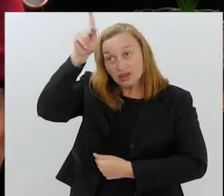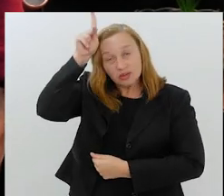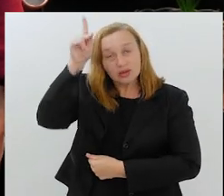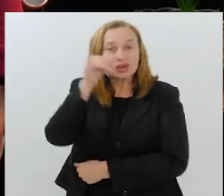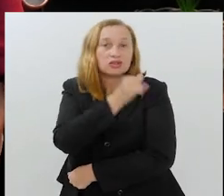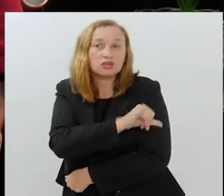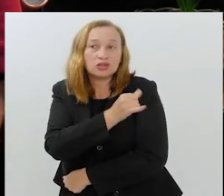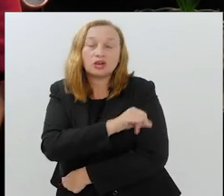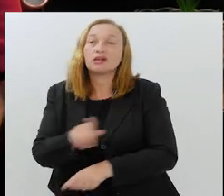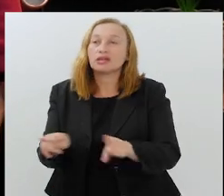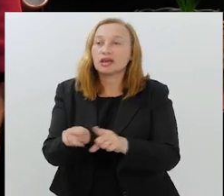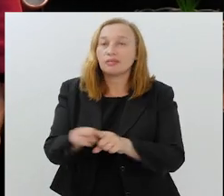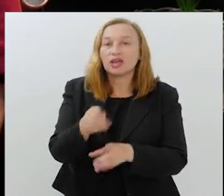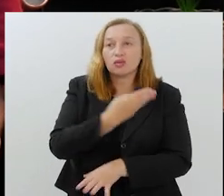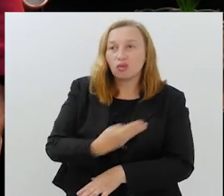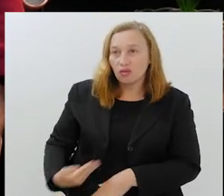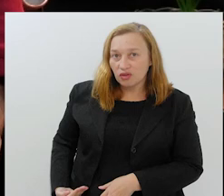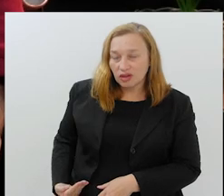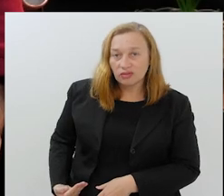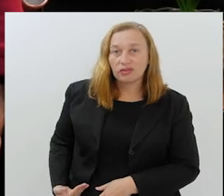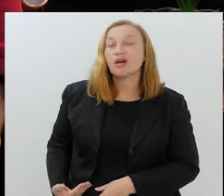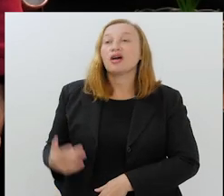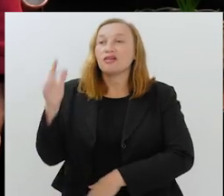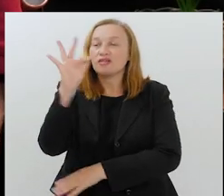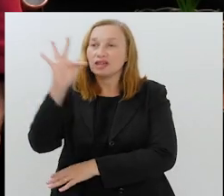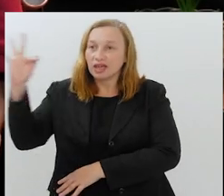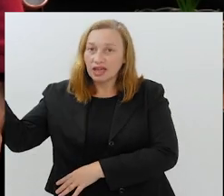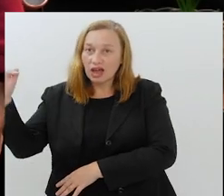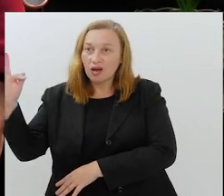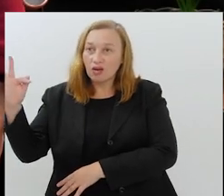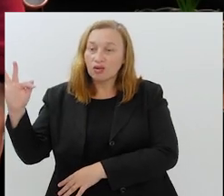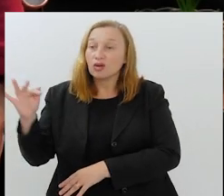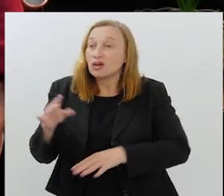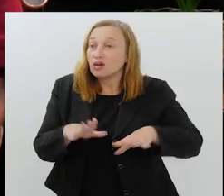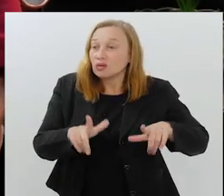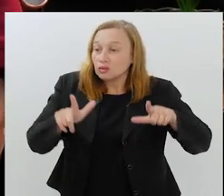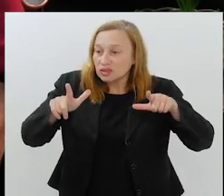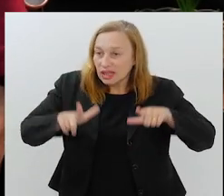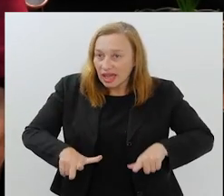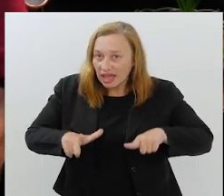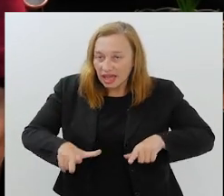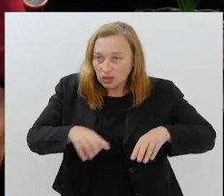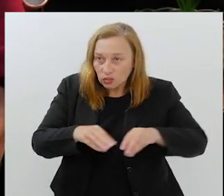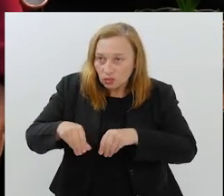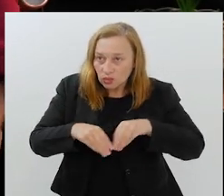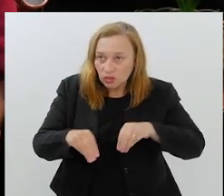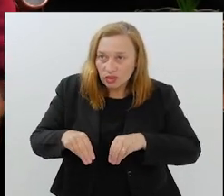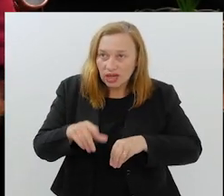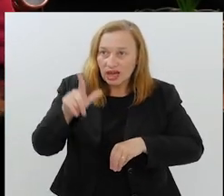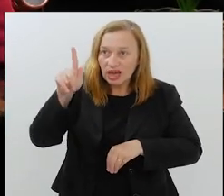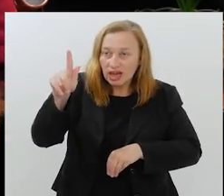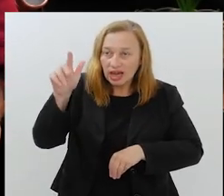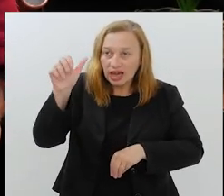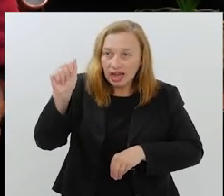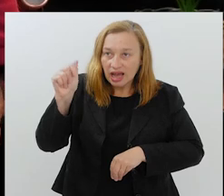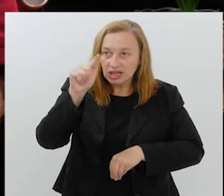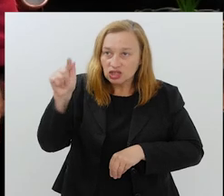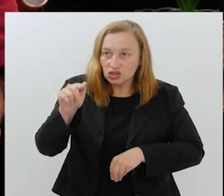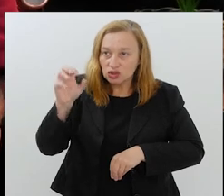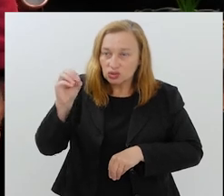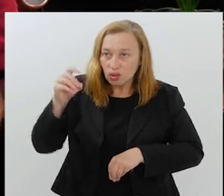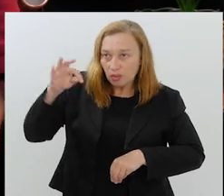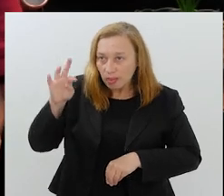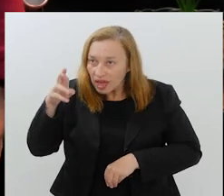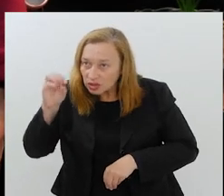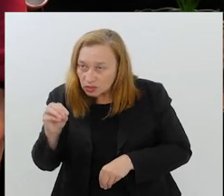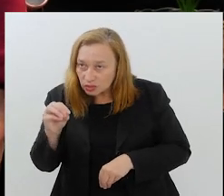de Janeiro e do Governo Federal a posse do terreno do gasômetro para construir o tão sonhado estádio, bem pertinho da